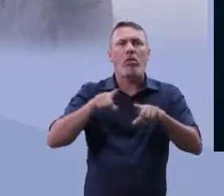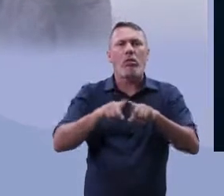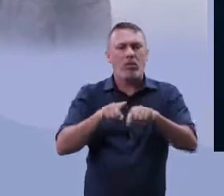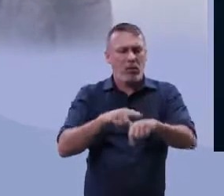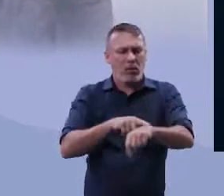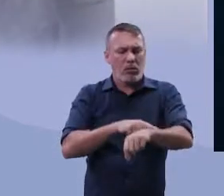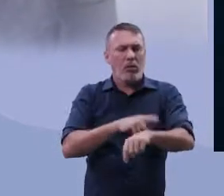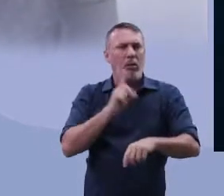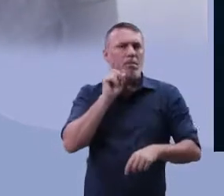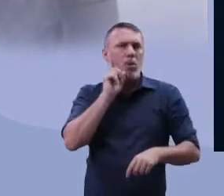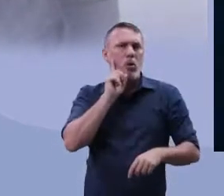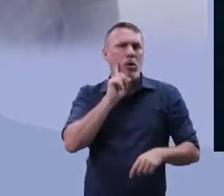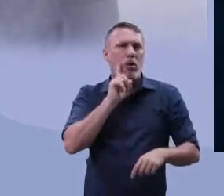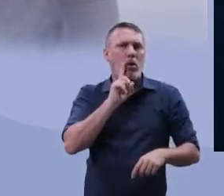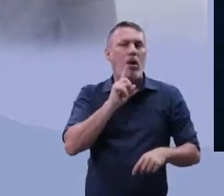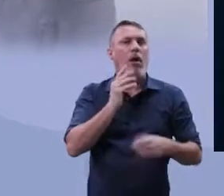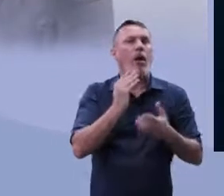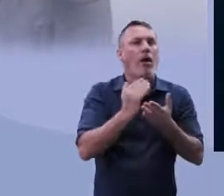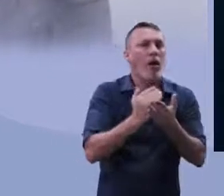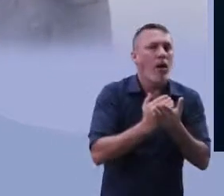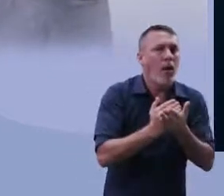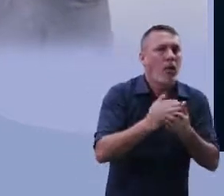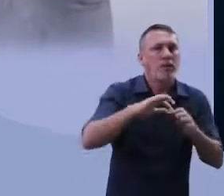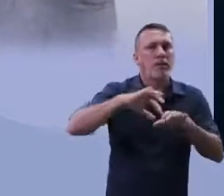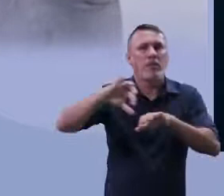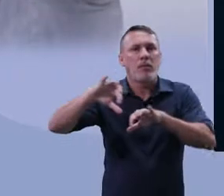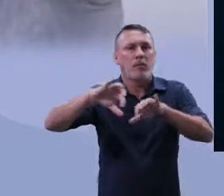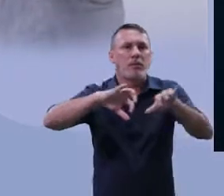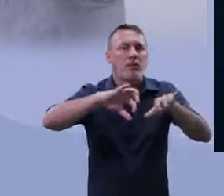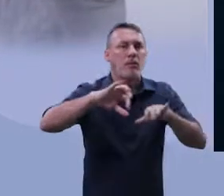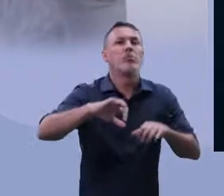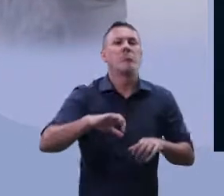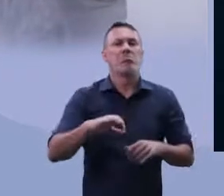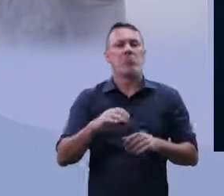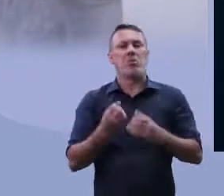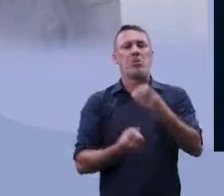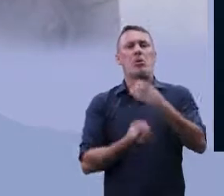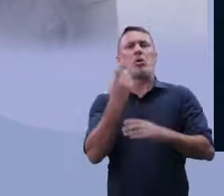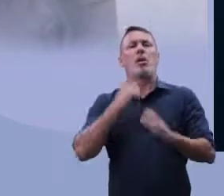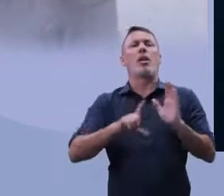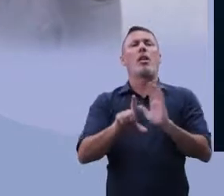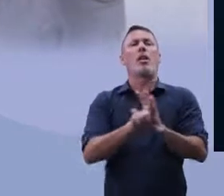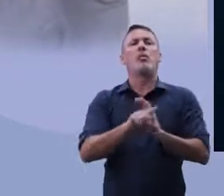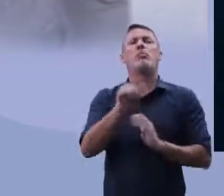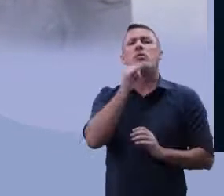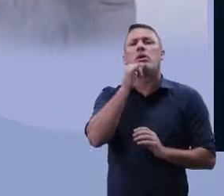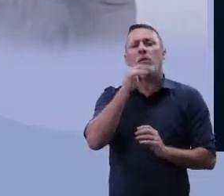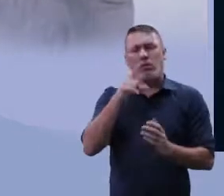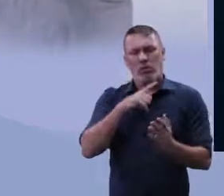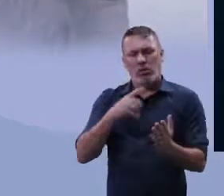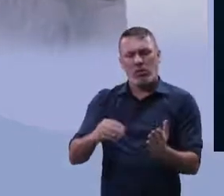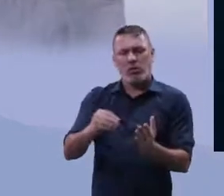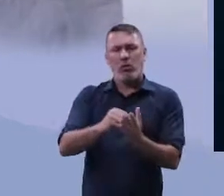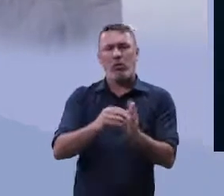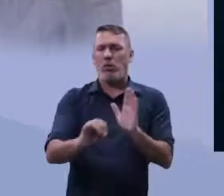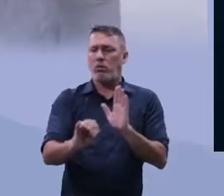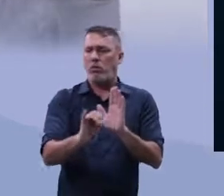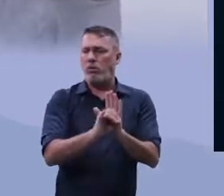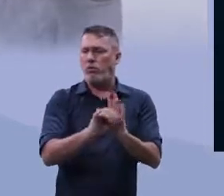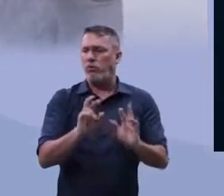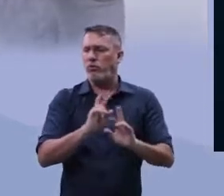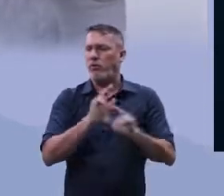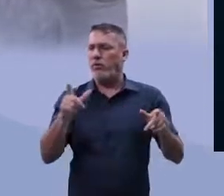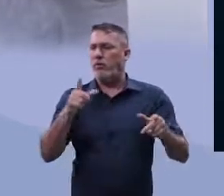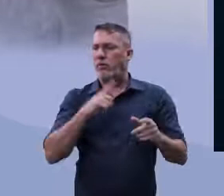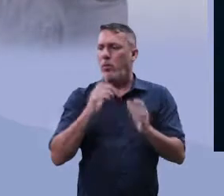diferenciaram essa minoria. E chegaram ao ponto de criar uma lei onde colocavam na identidade se era Hutu ou se era